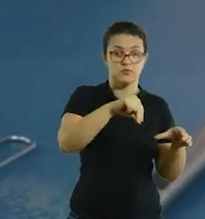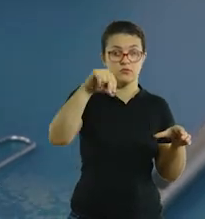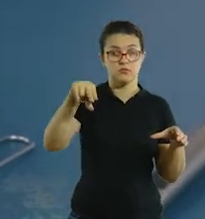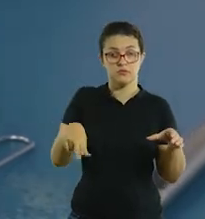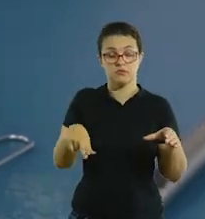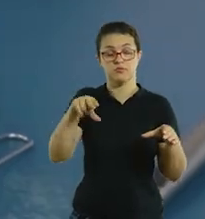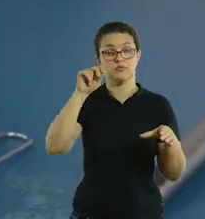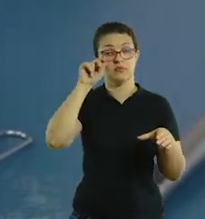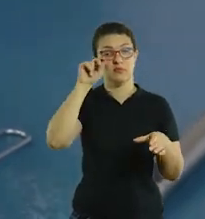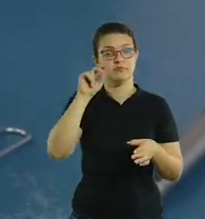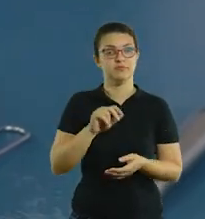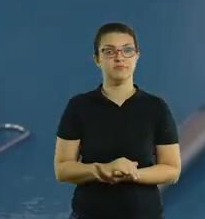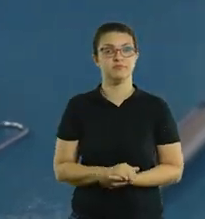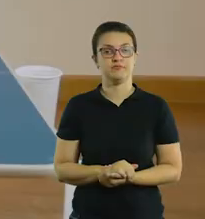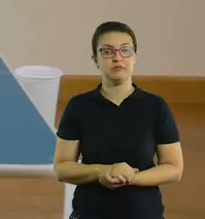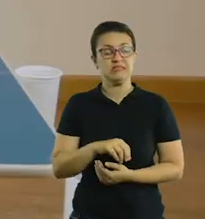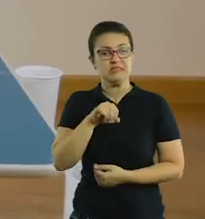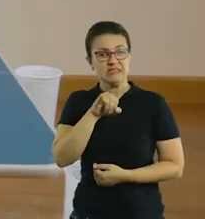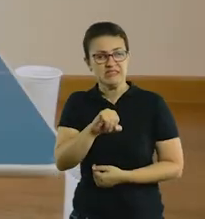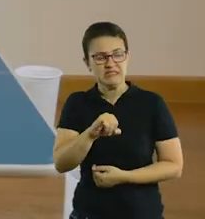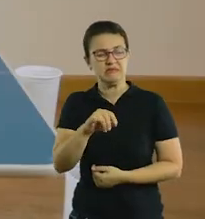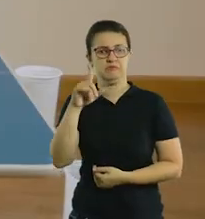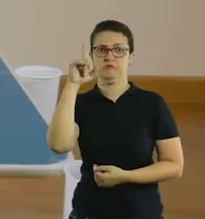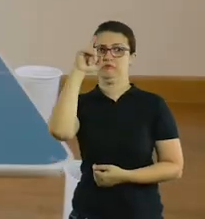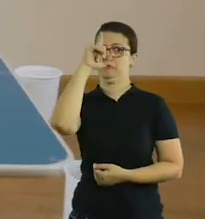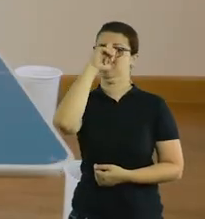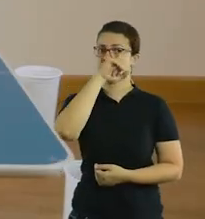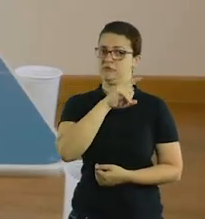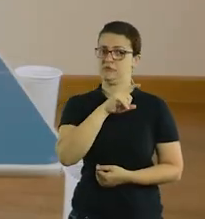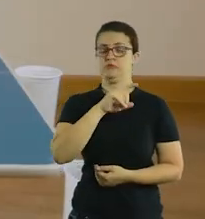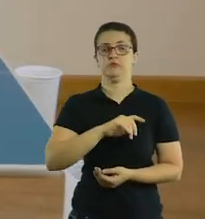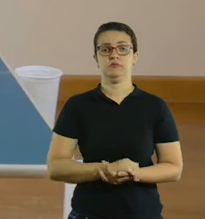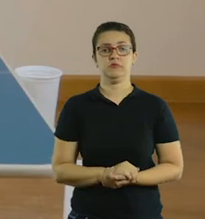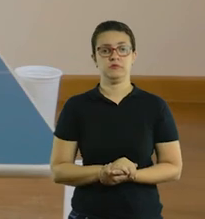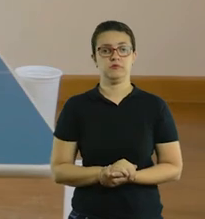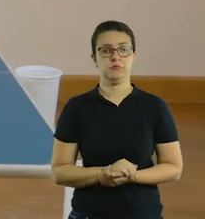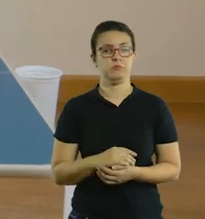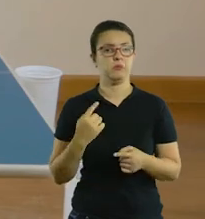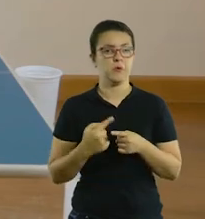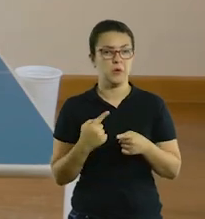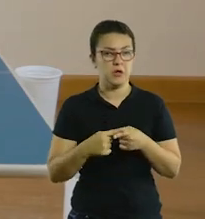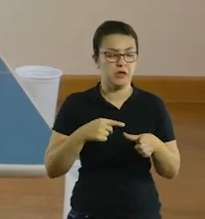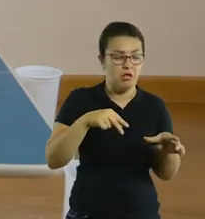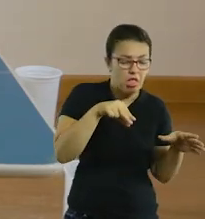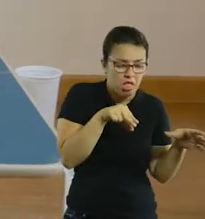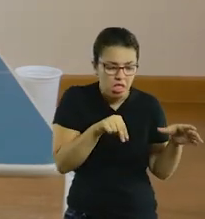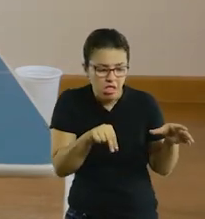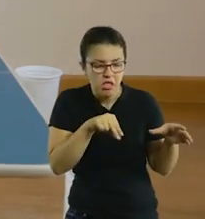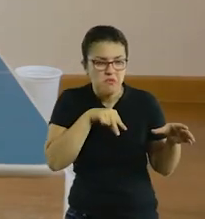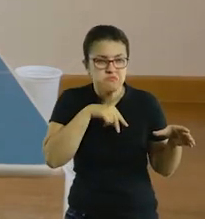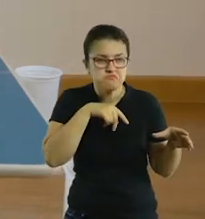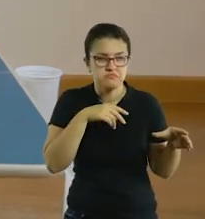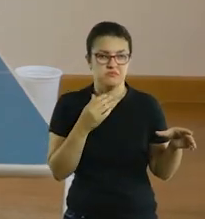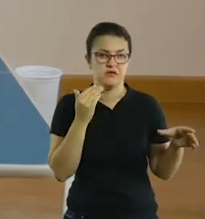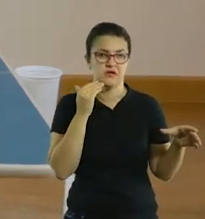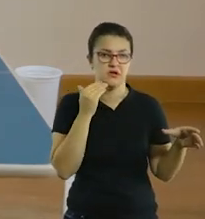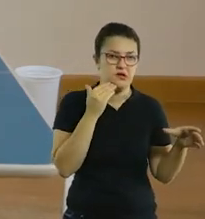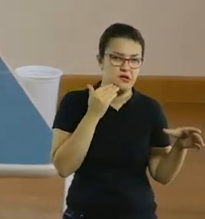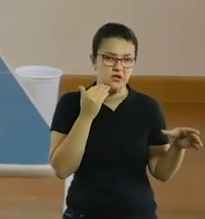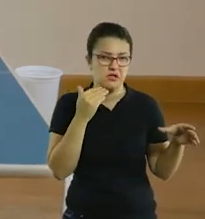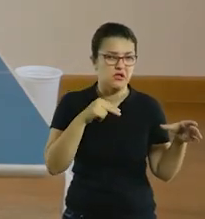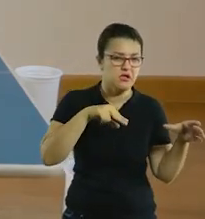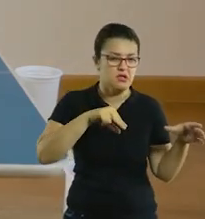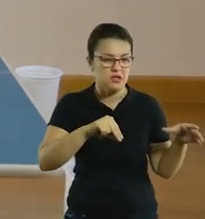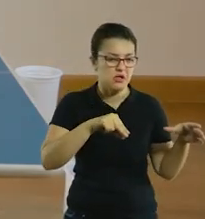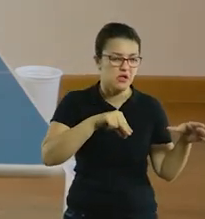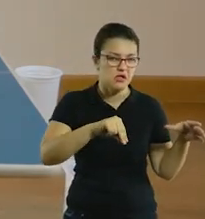da bacia. Se tiver muito difícil para ele, porque fica movimentando com a água, às vezes